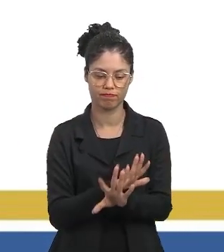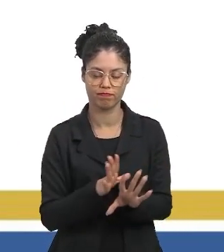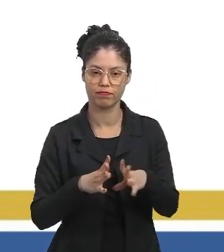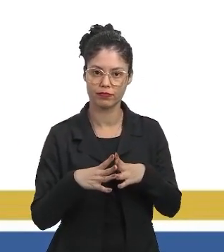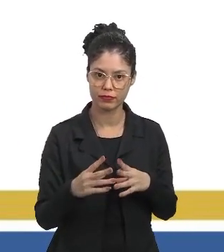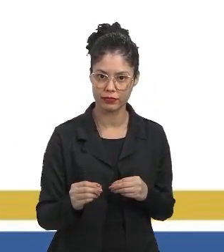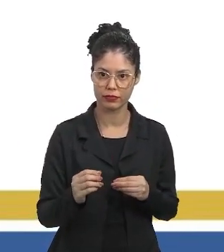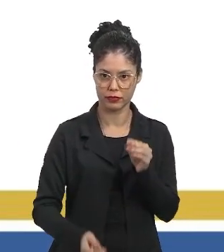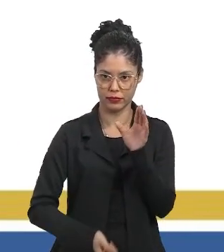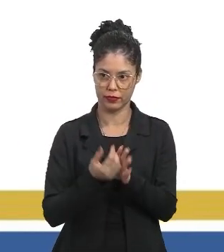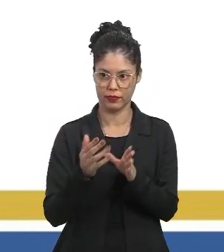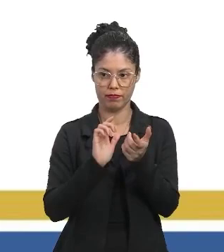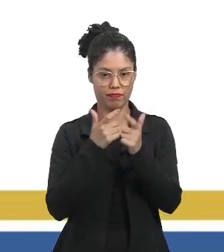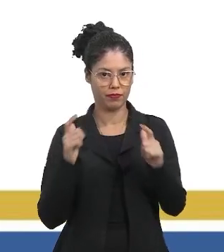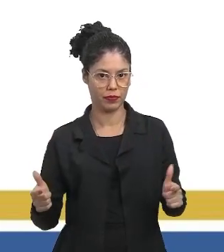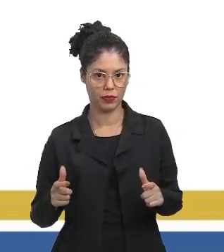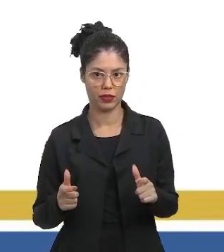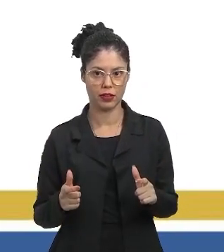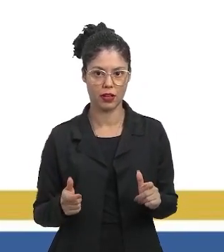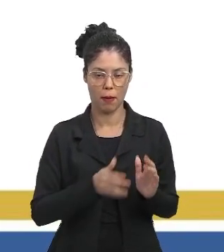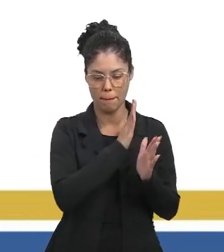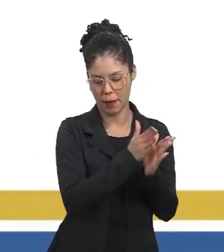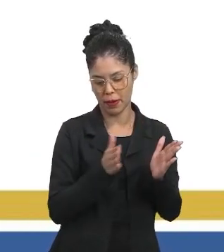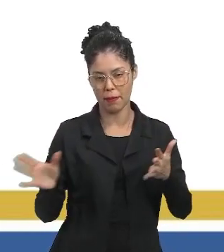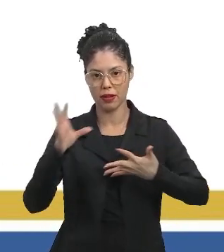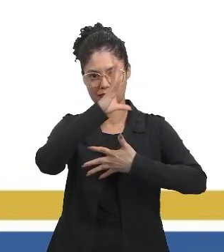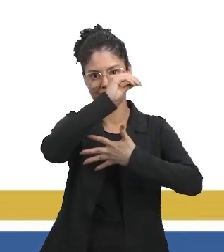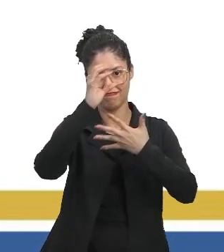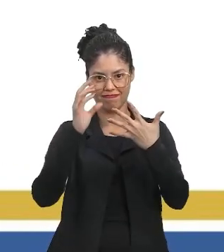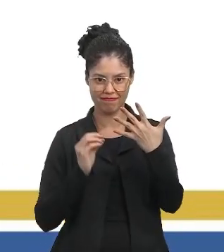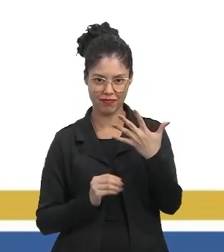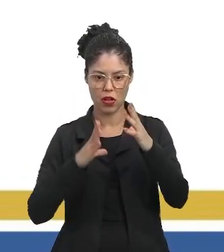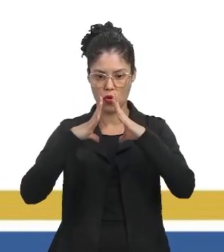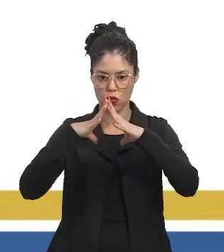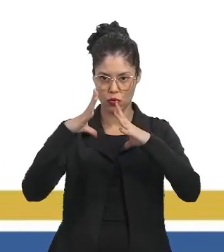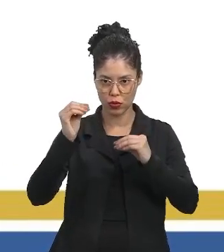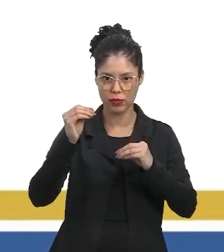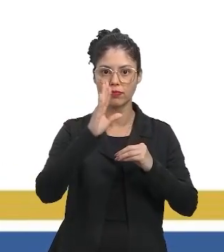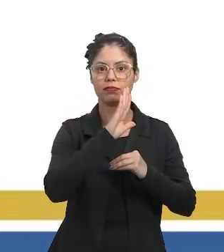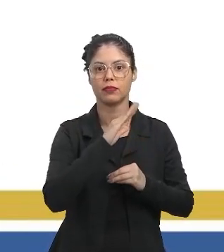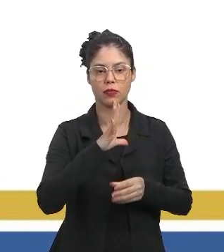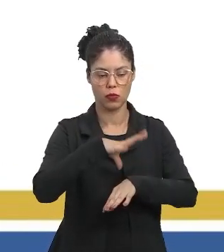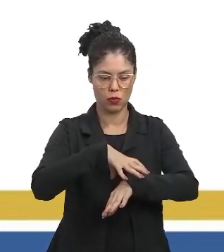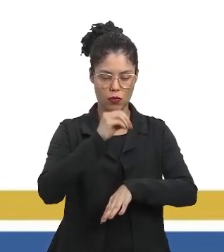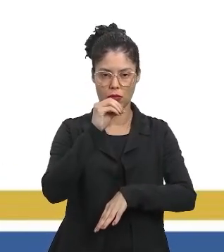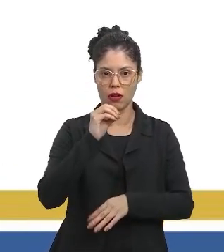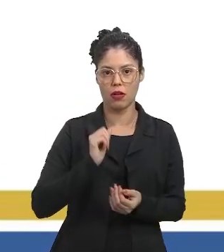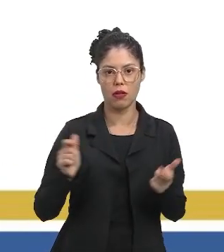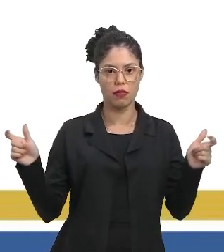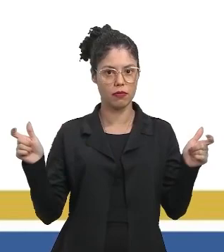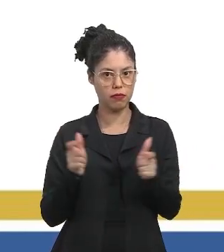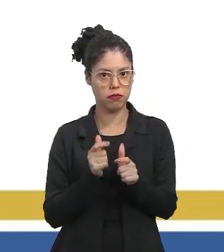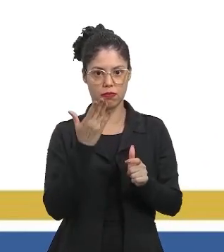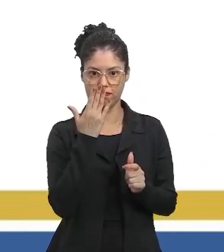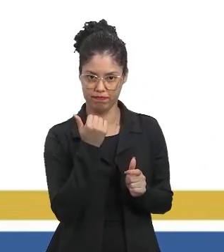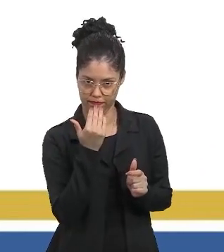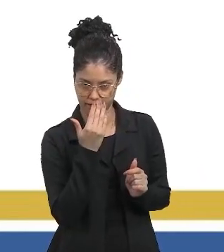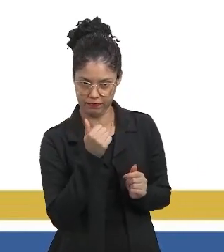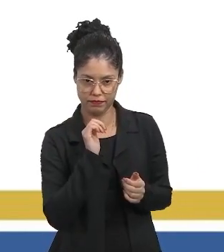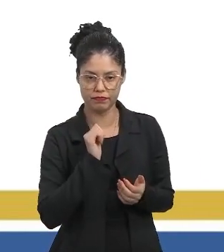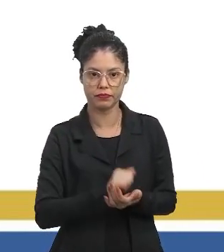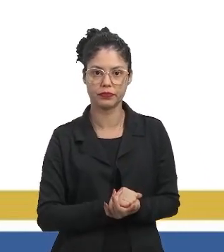gerando o efeito dominó na cadeia alimentar. Os herbívoros irão morrer, diminuindo a oferta de alimento